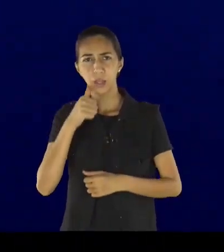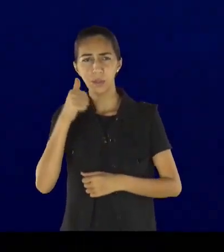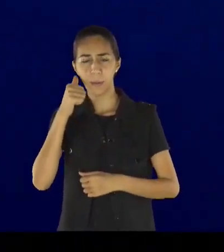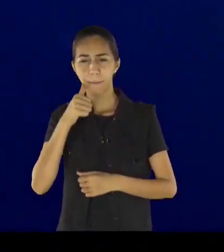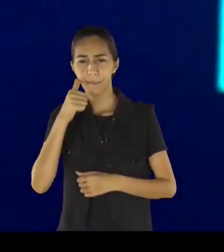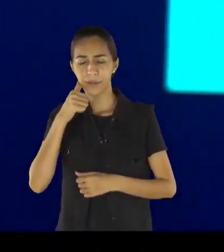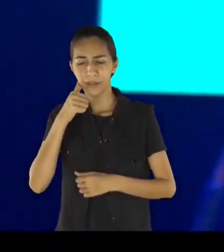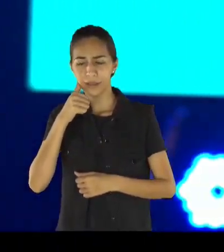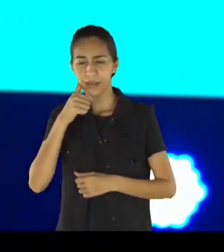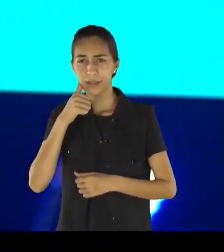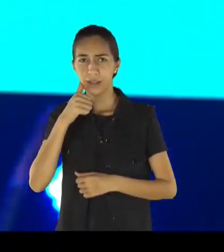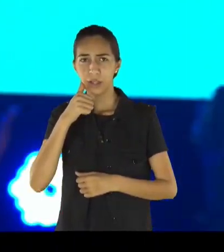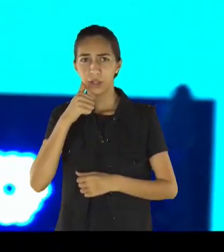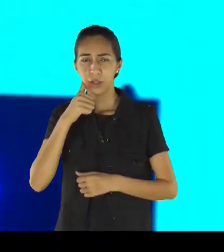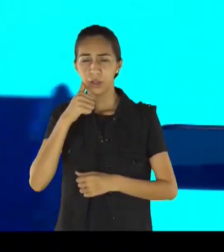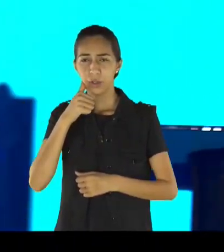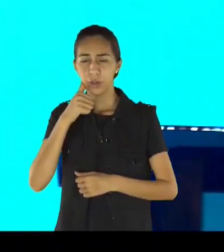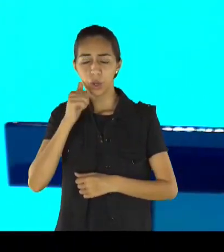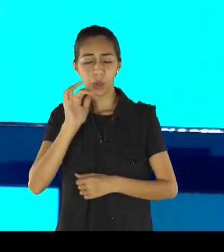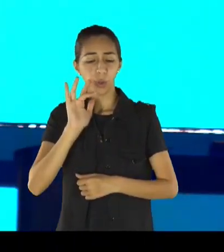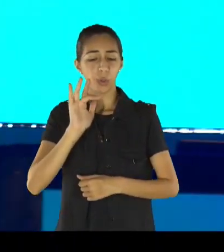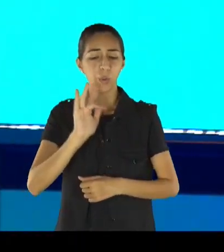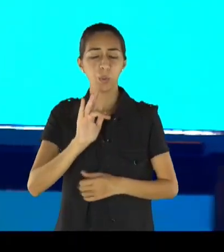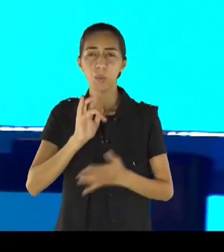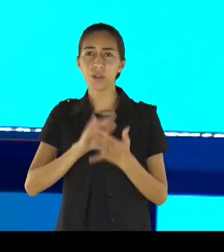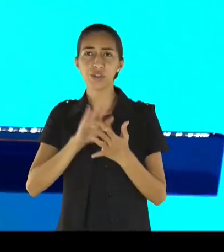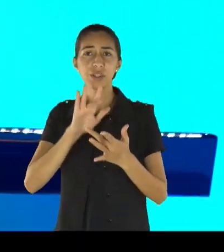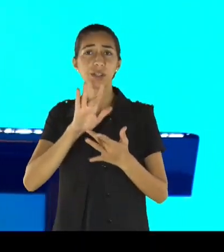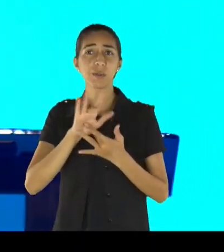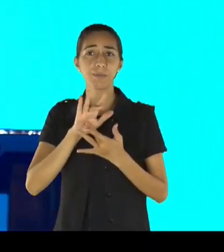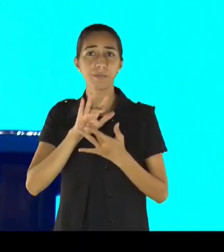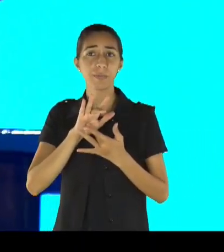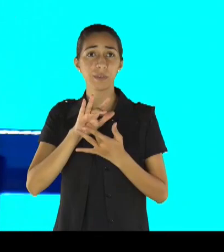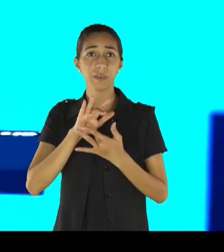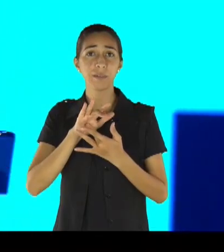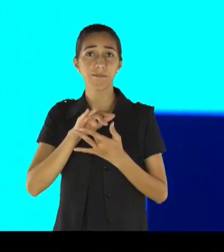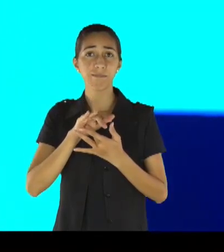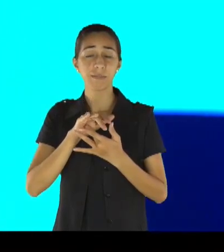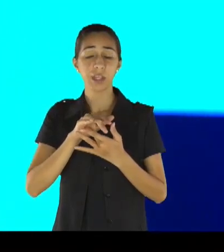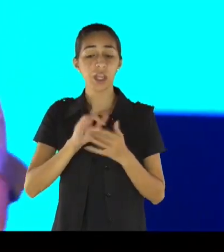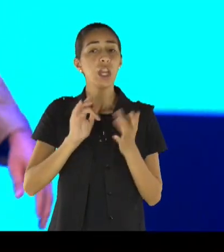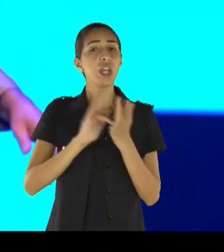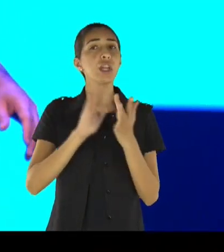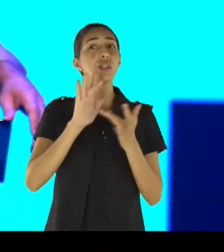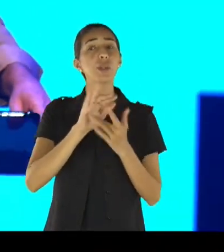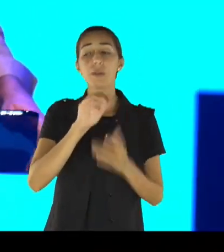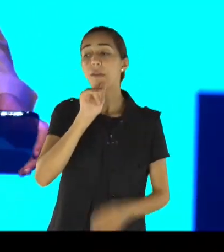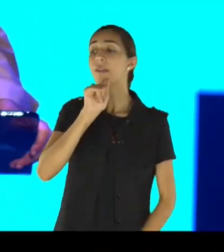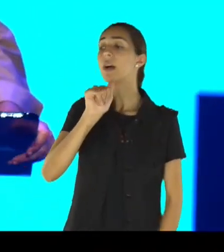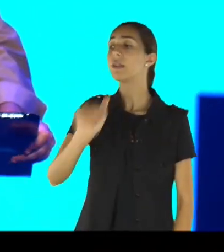tocou em Jesus, e Jesus disse para ela, e olha o Jesus disse, é uma coisa que ele disse para mim, para você nessa noite,